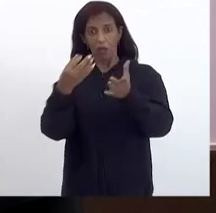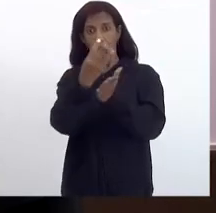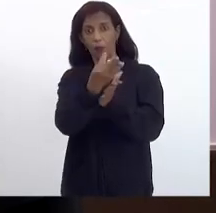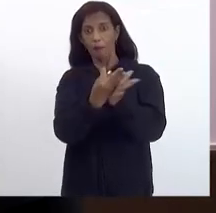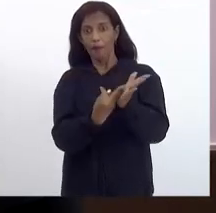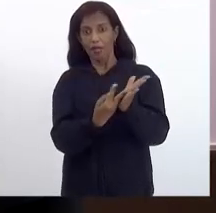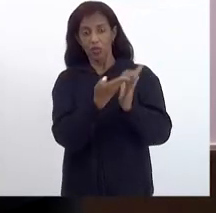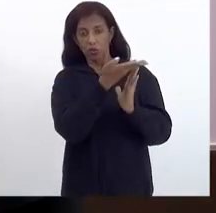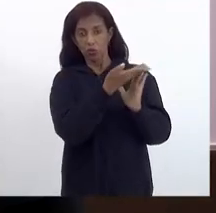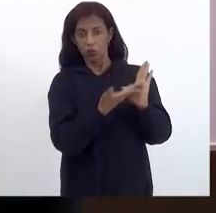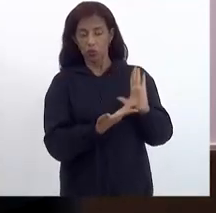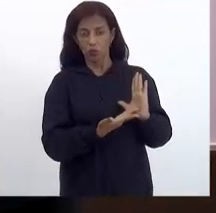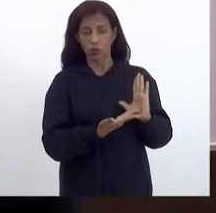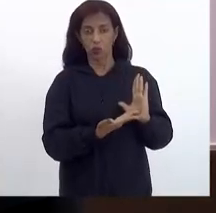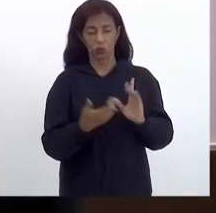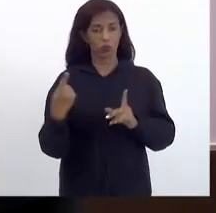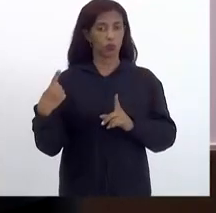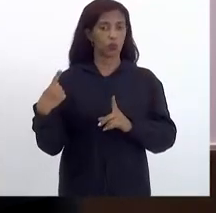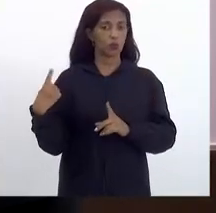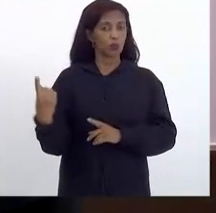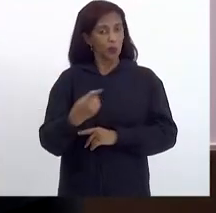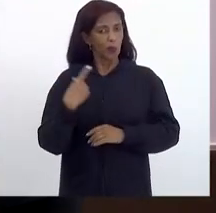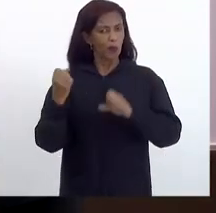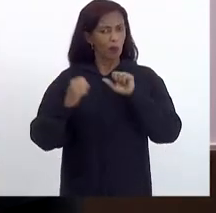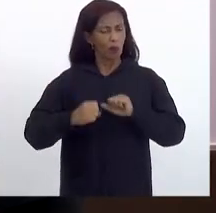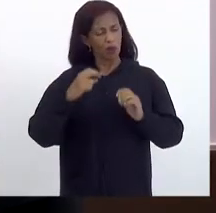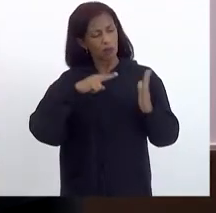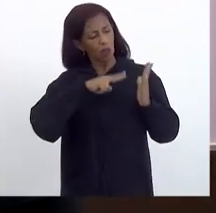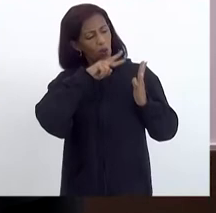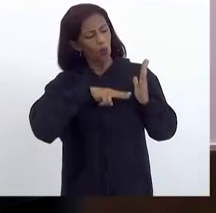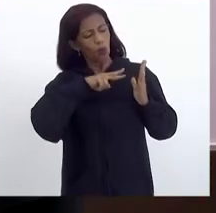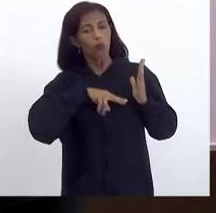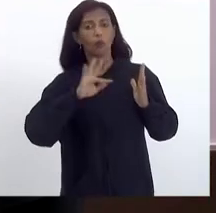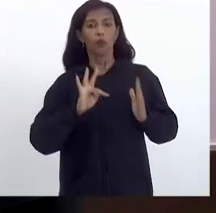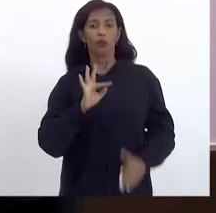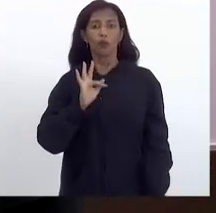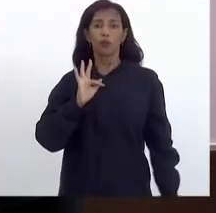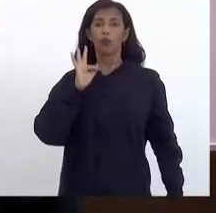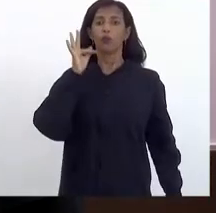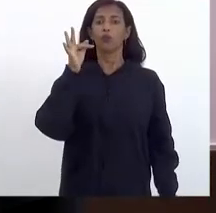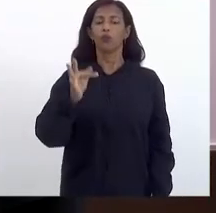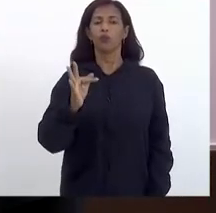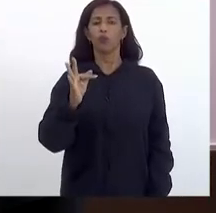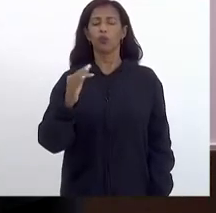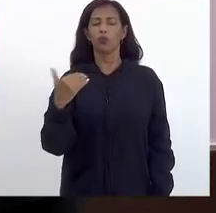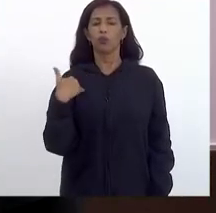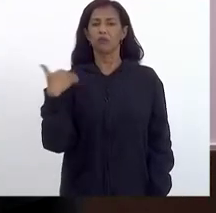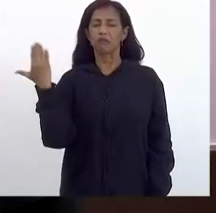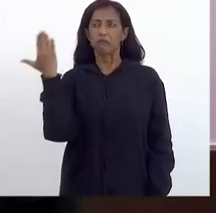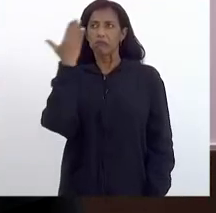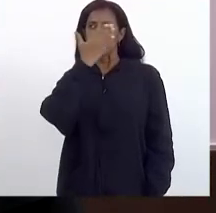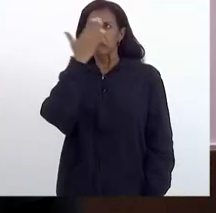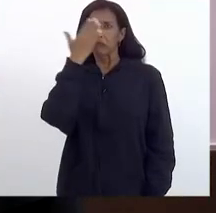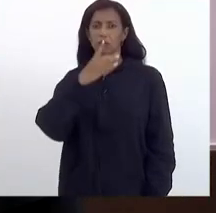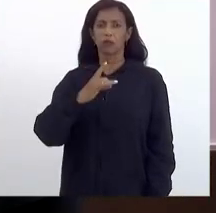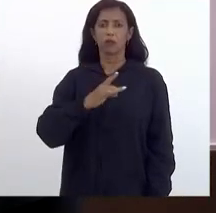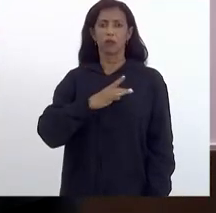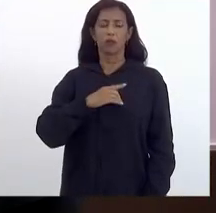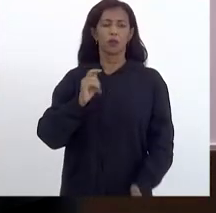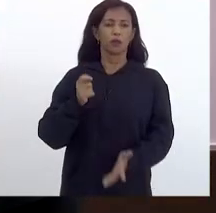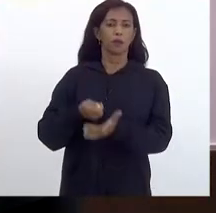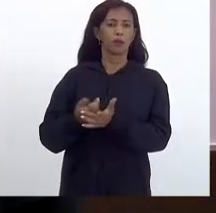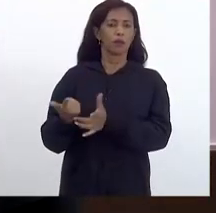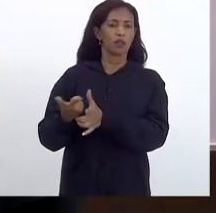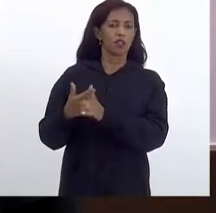isto, para que a gente possa estar olhando para o futuro e não ficar assombrado que o pagamento da